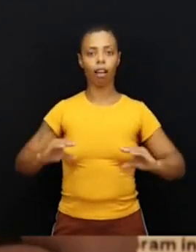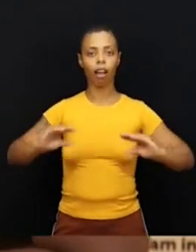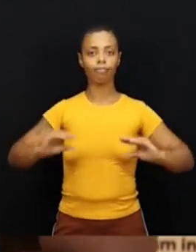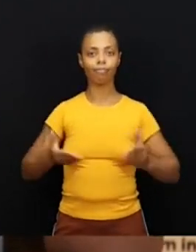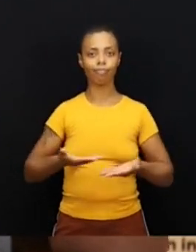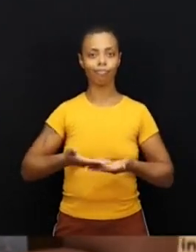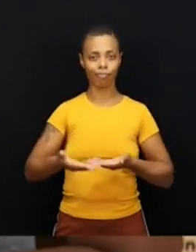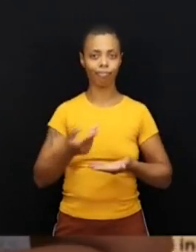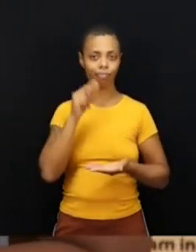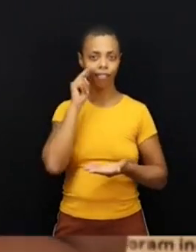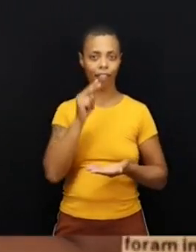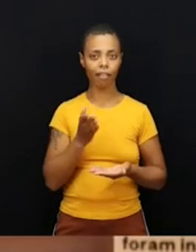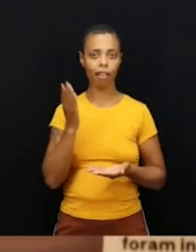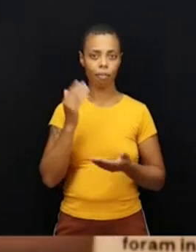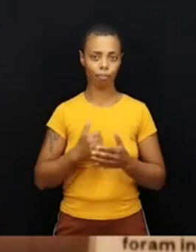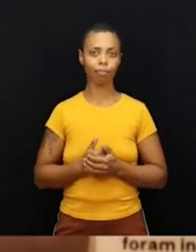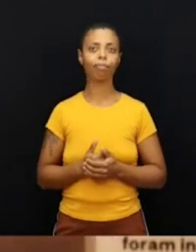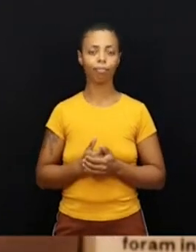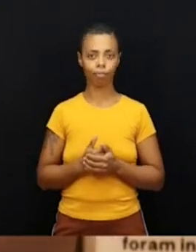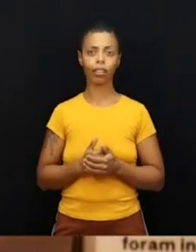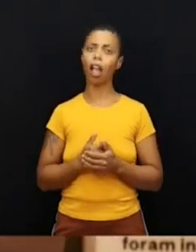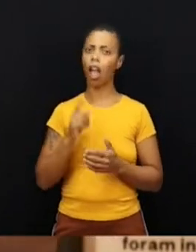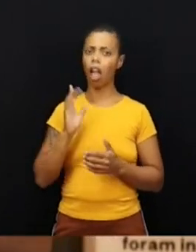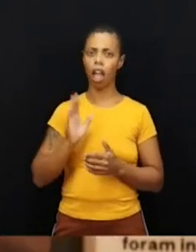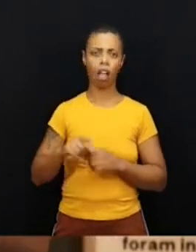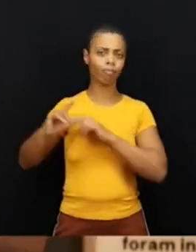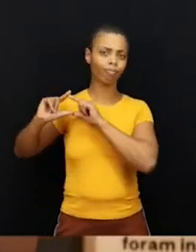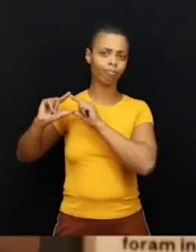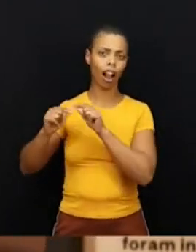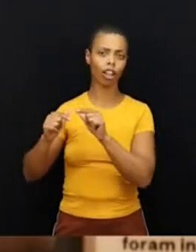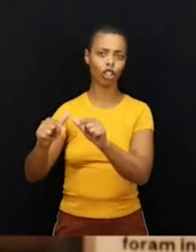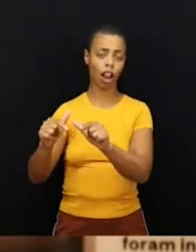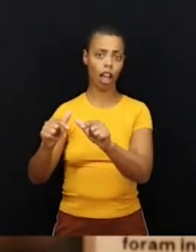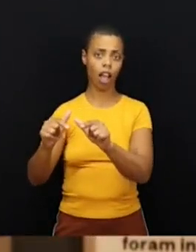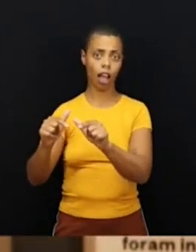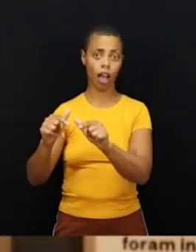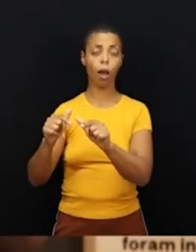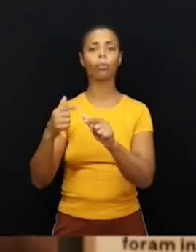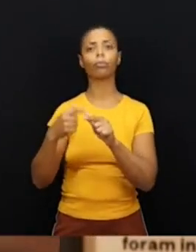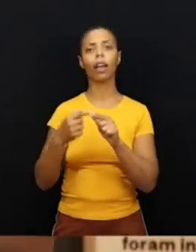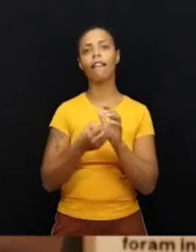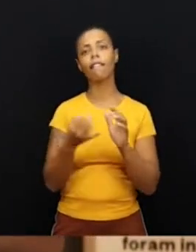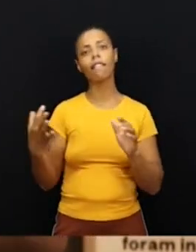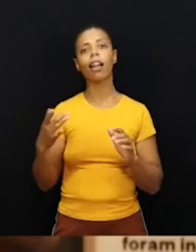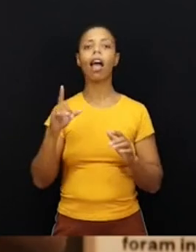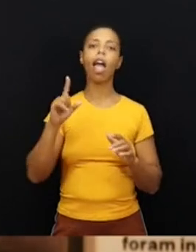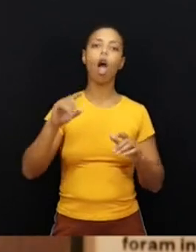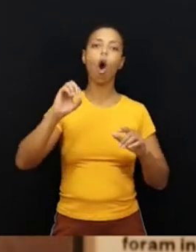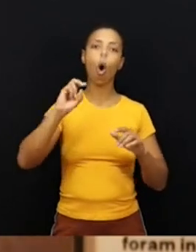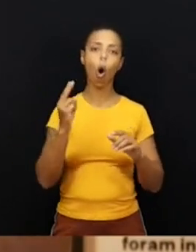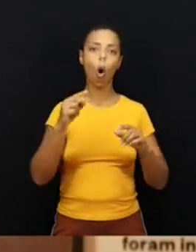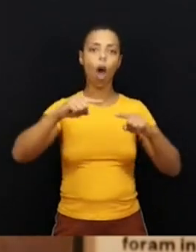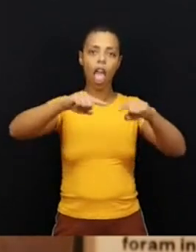uma delas aqui, que é super tradicional, porque muitas delas ou são circulares ou